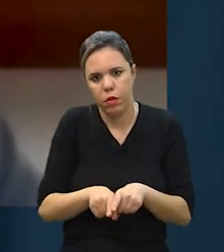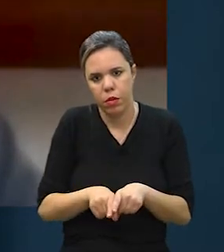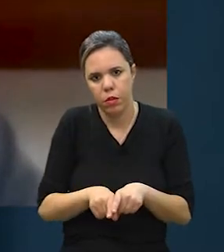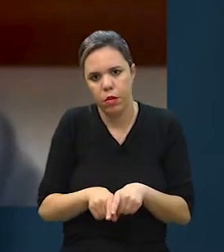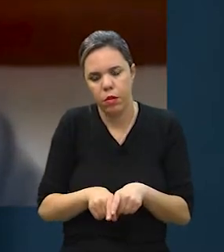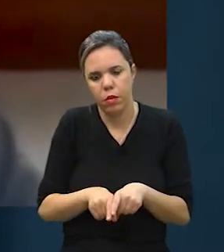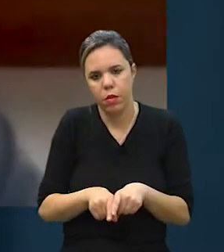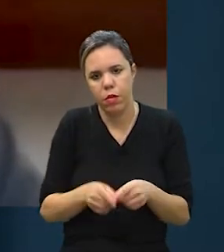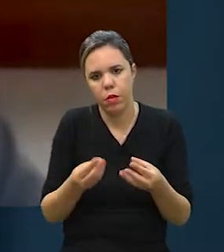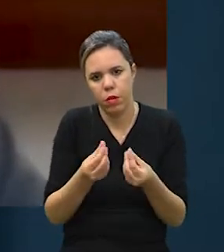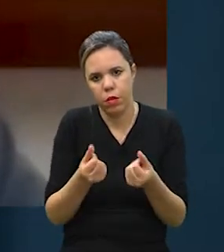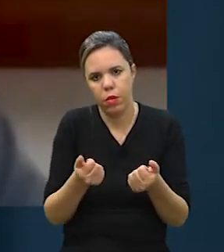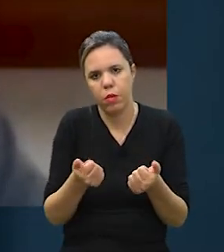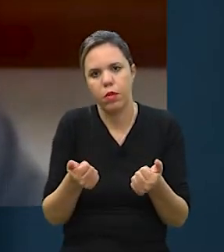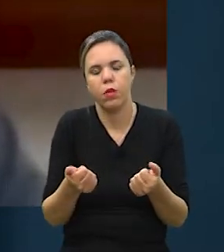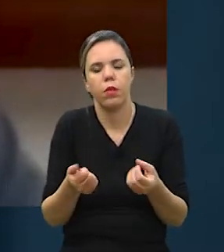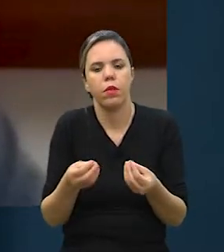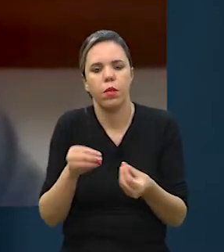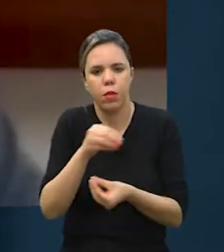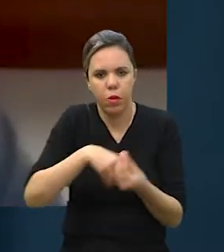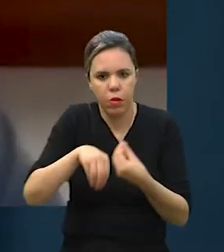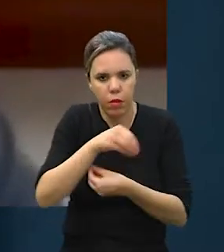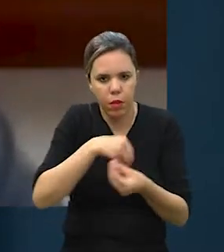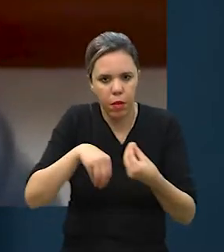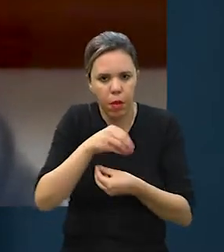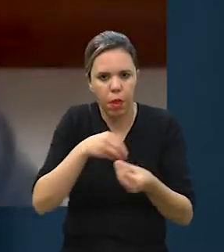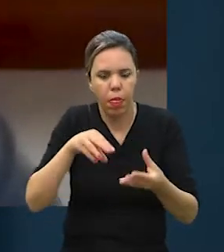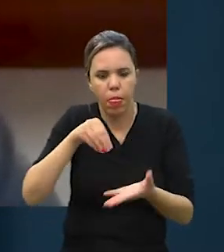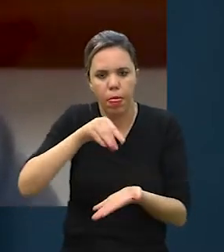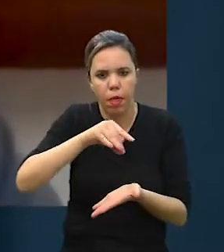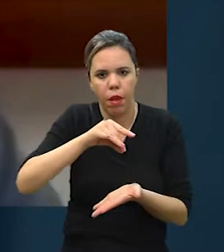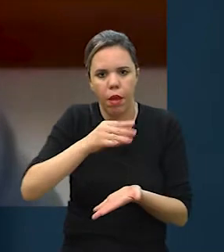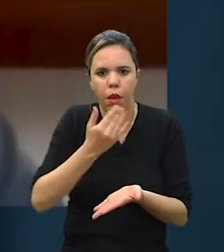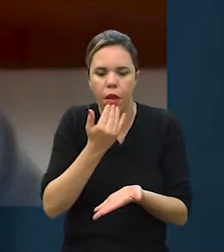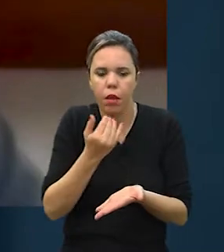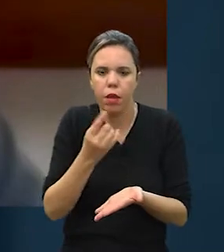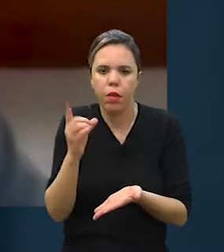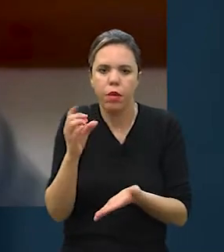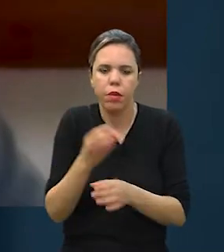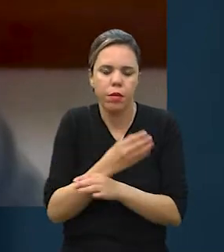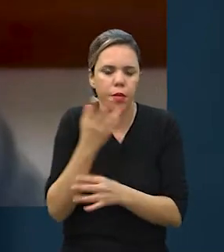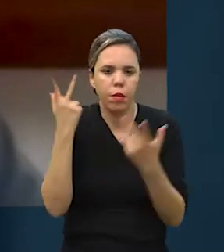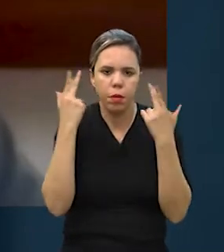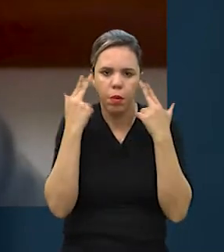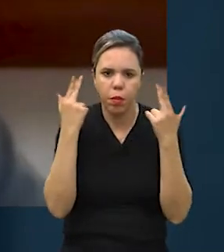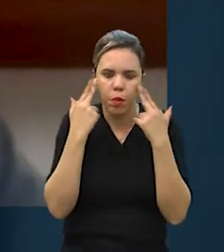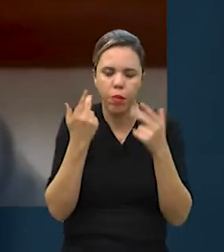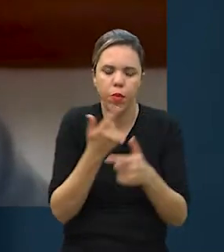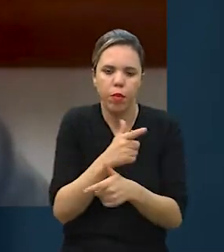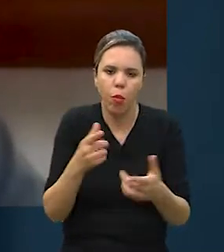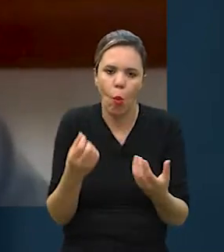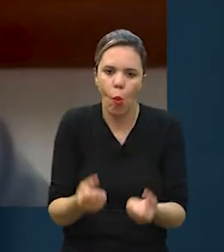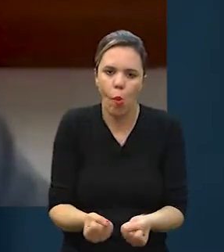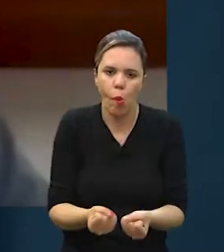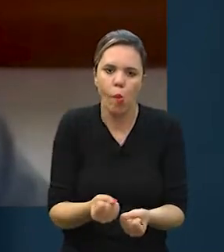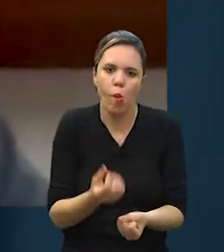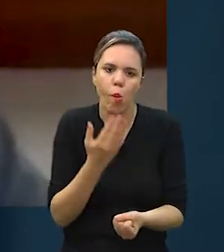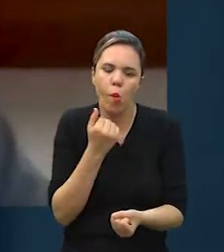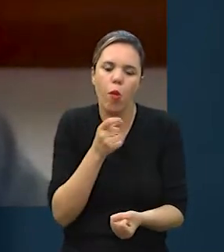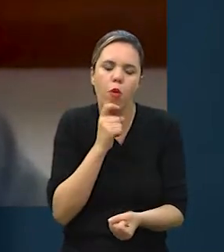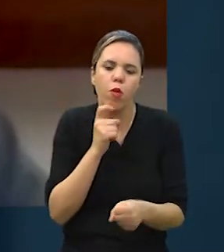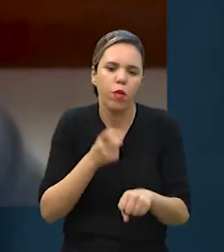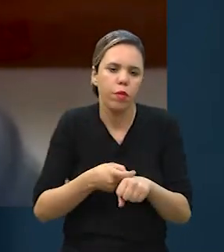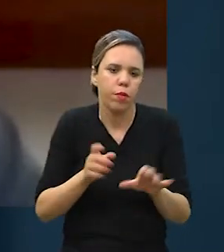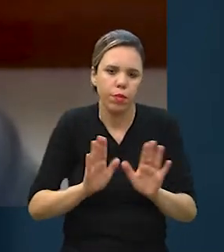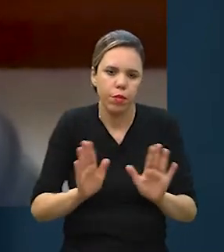semi-desidratado para aquele trutor que quer dar comida 100% natural, mas não quer dar comida